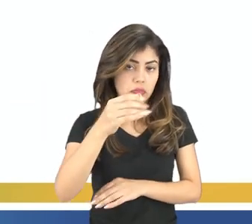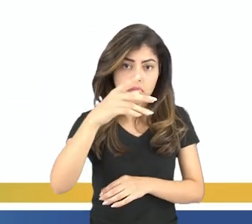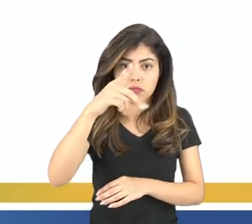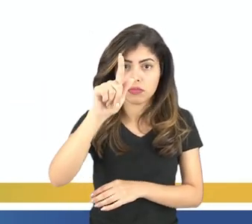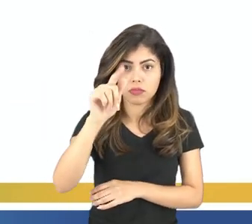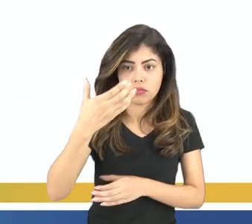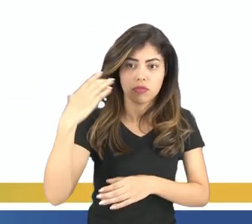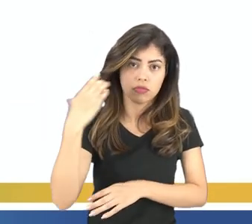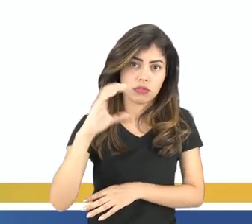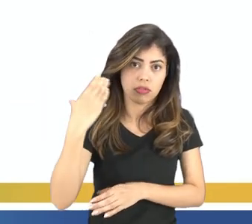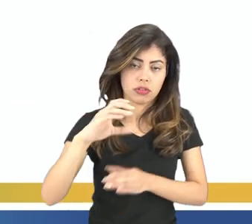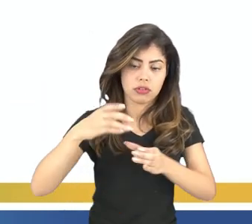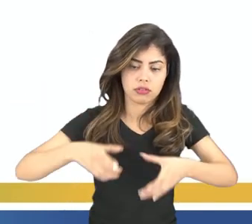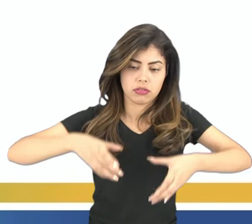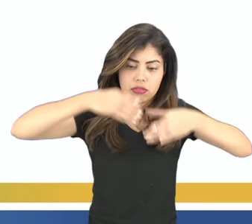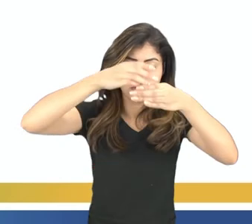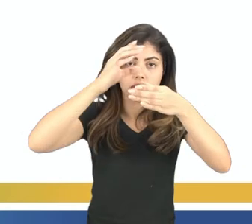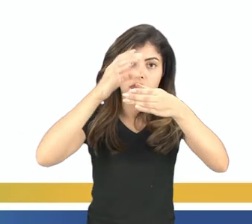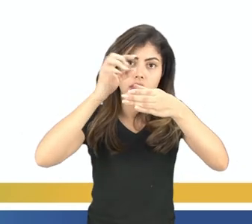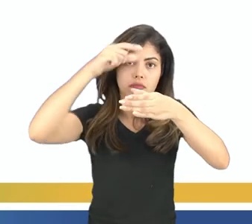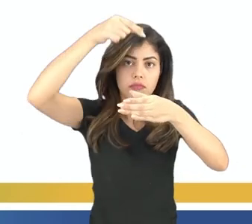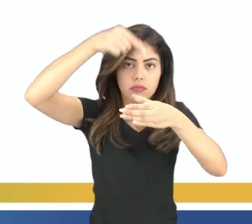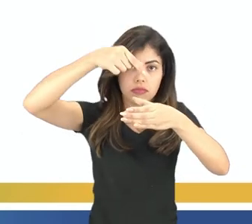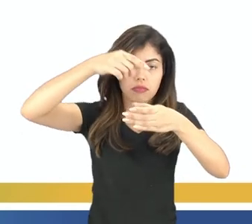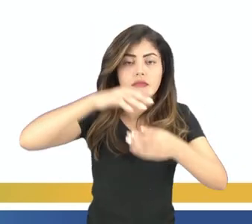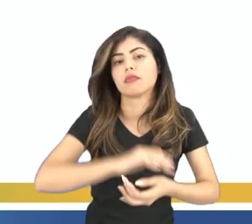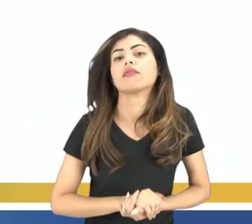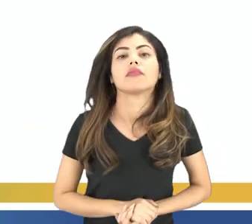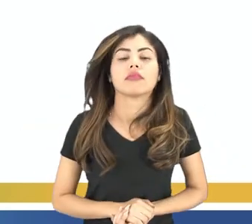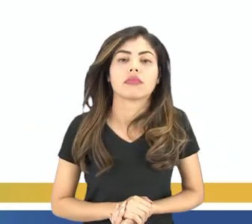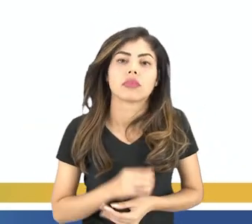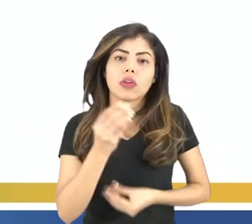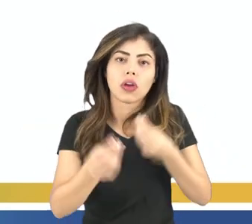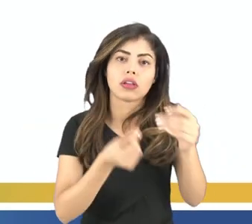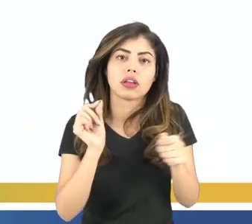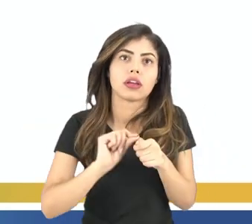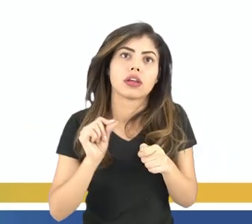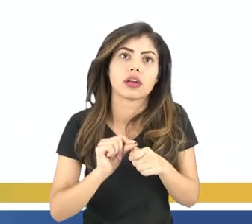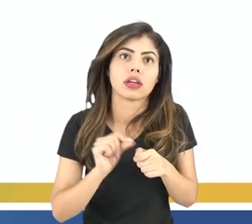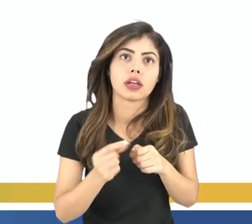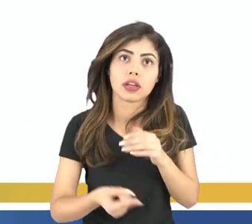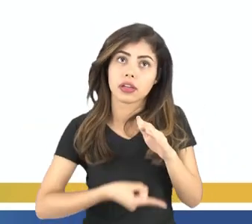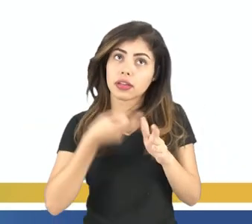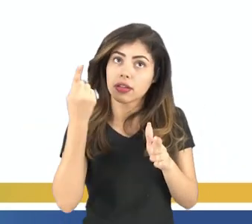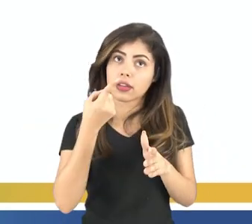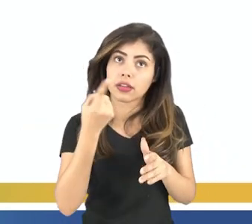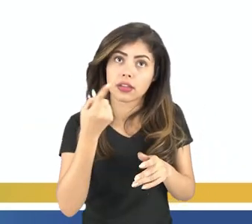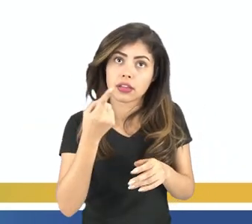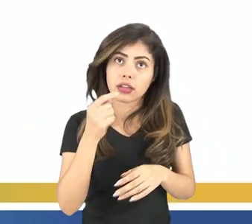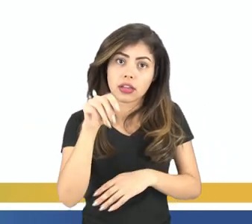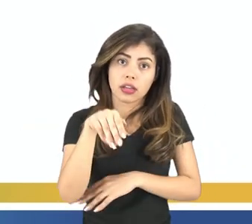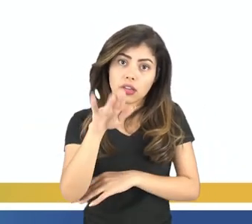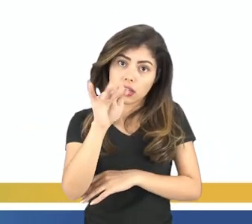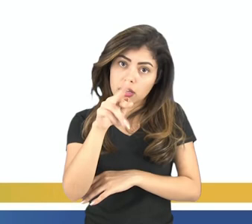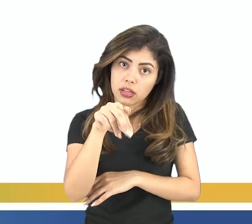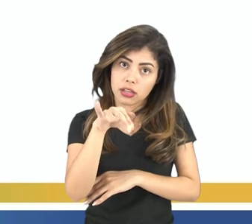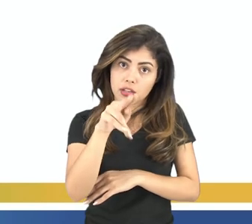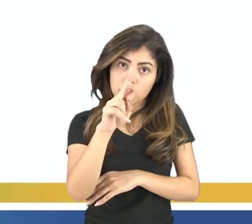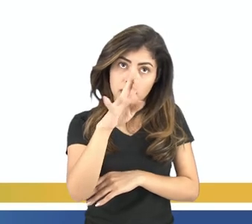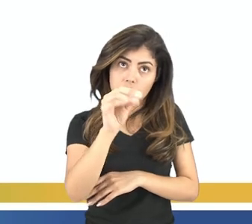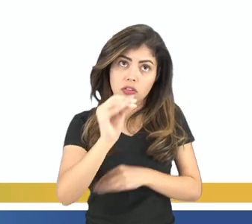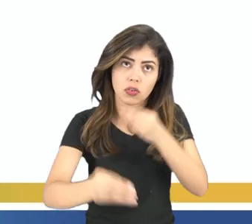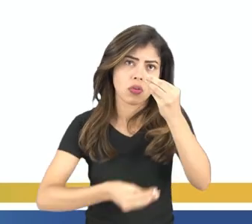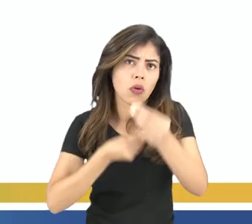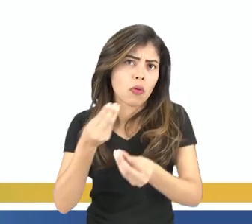com a fitinha para você colar a agulha ali. E aí como que você vai fazer? O primeiro passo é magnetizar a agulha.